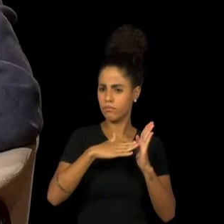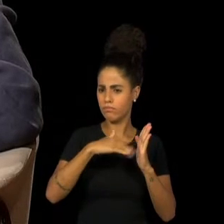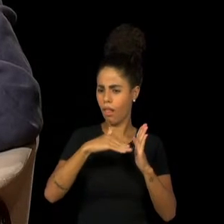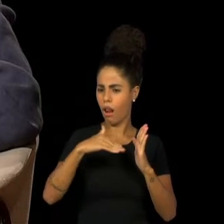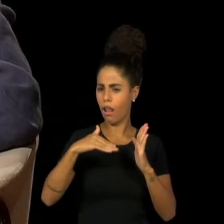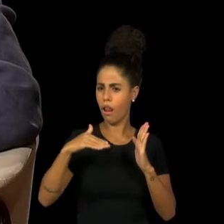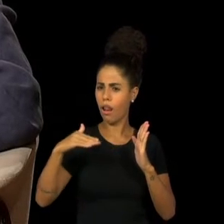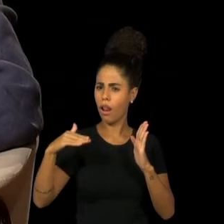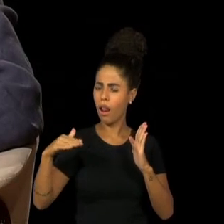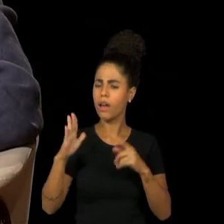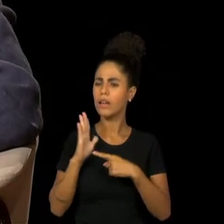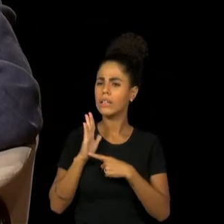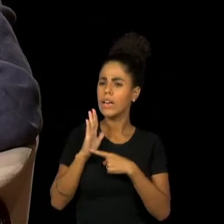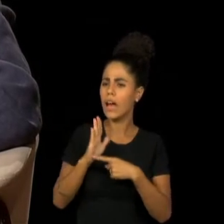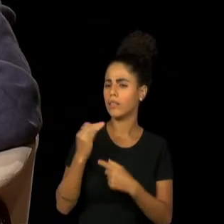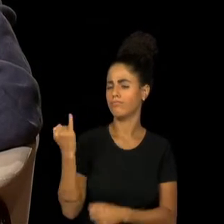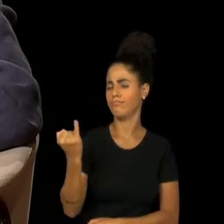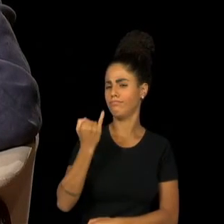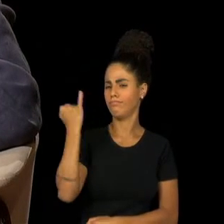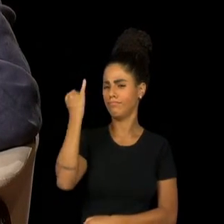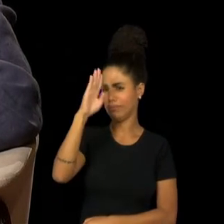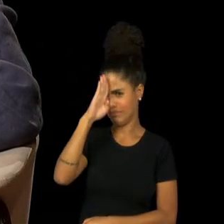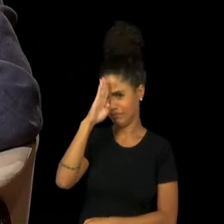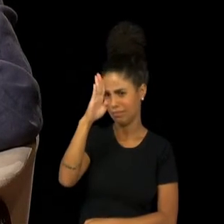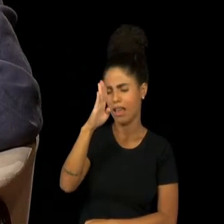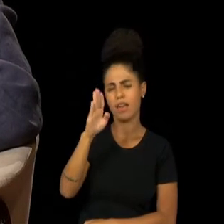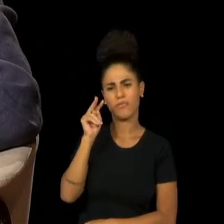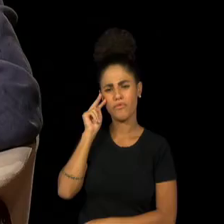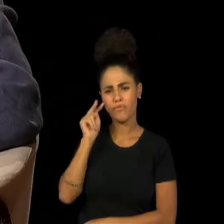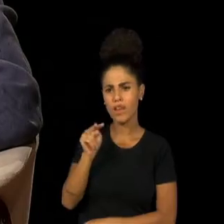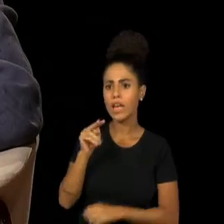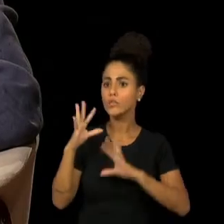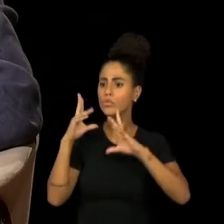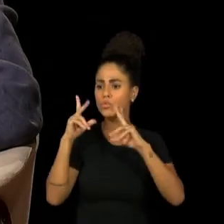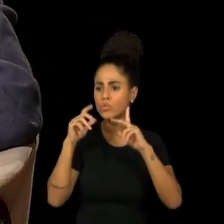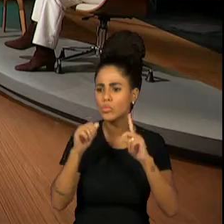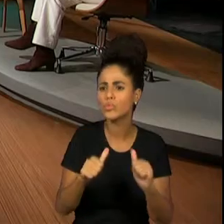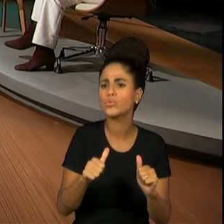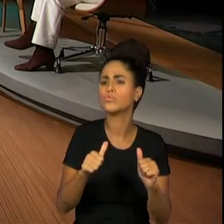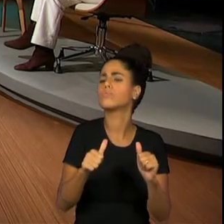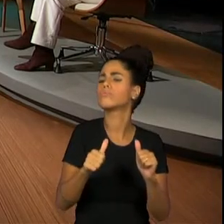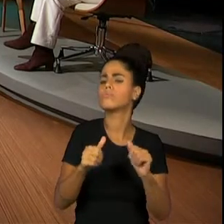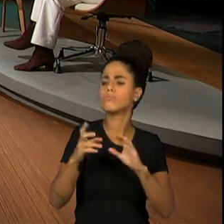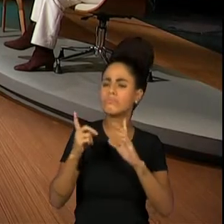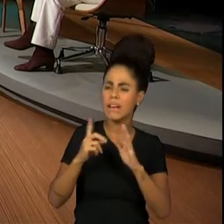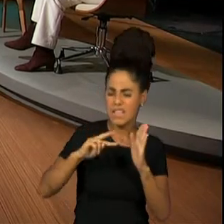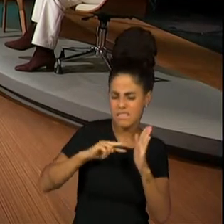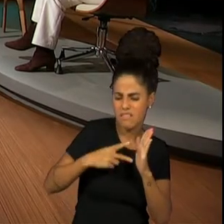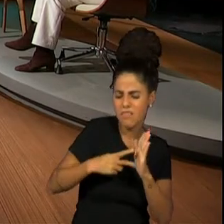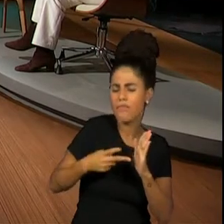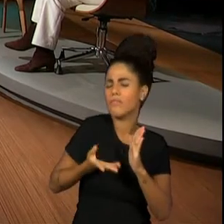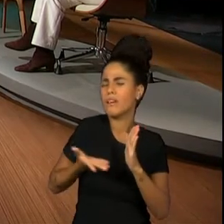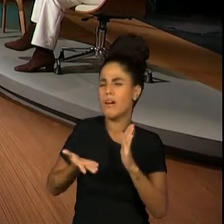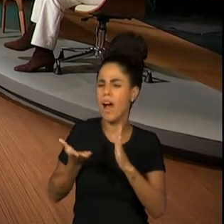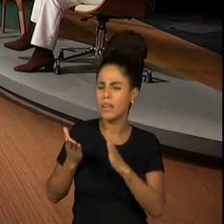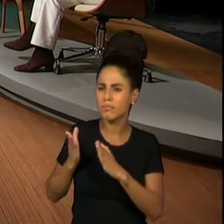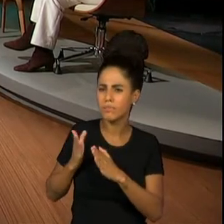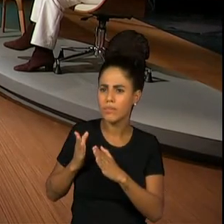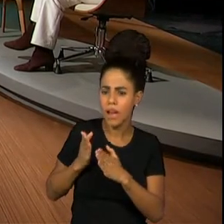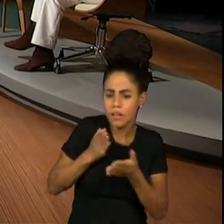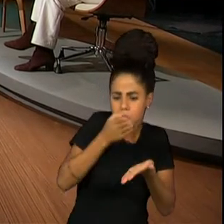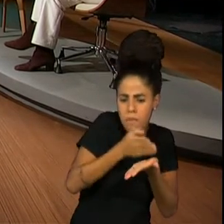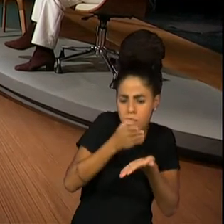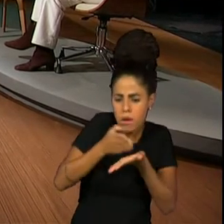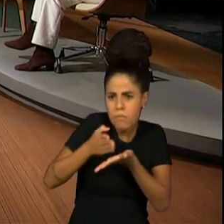muito importante, porque ver que tudo é significado, uma pausa maior, uma pausa menor, um